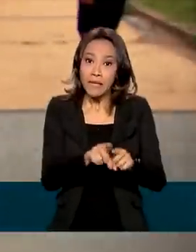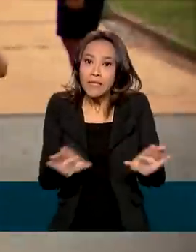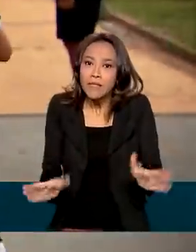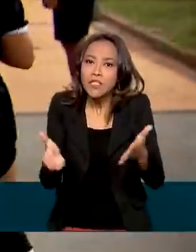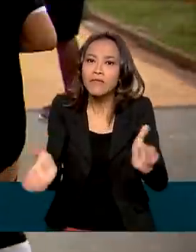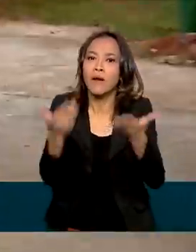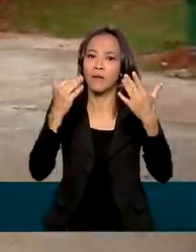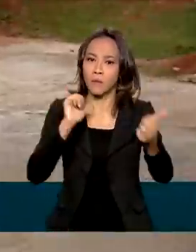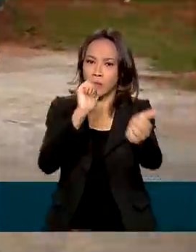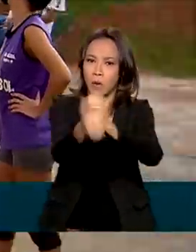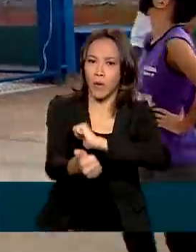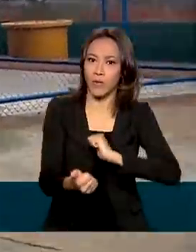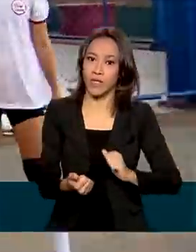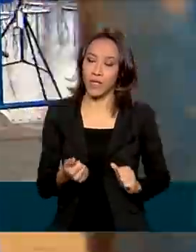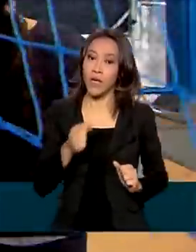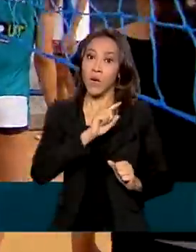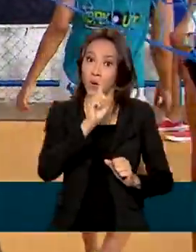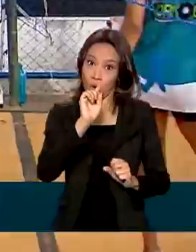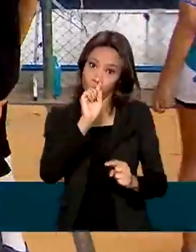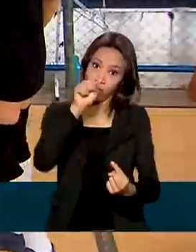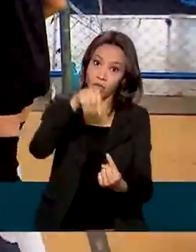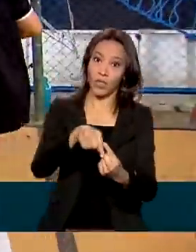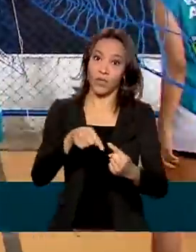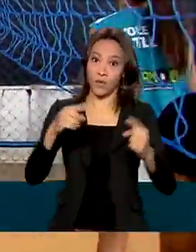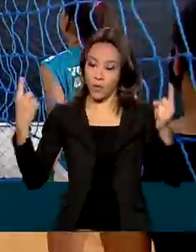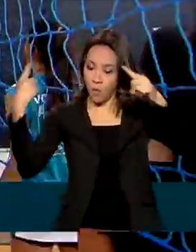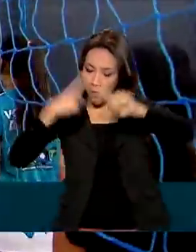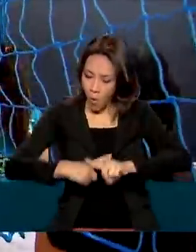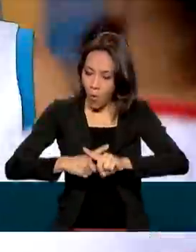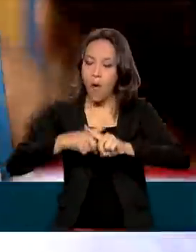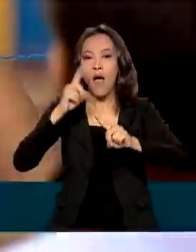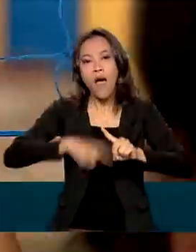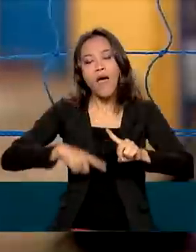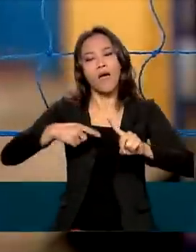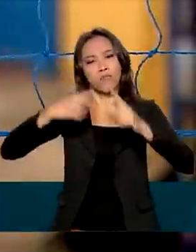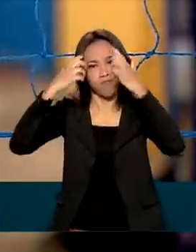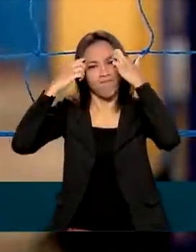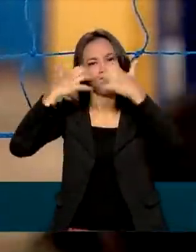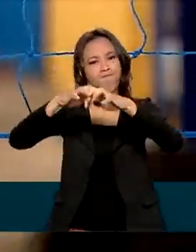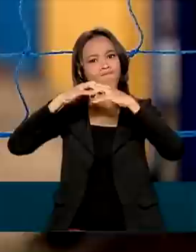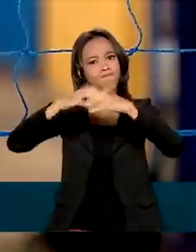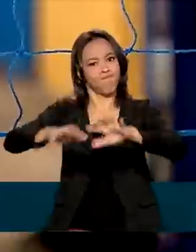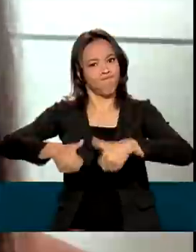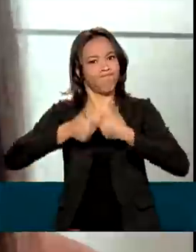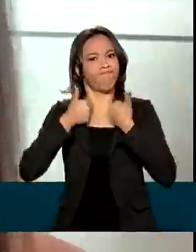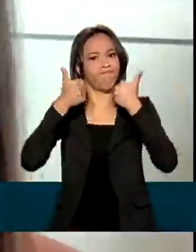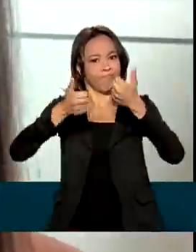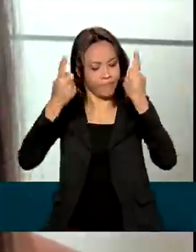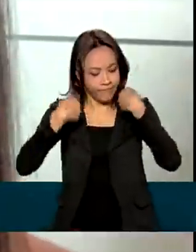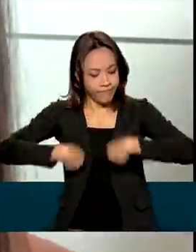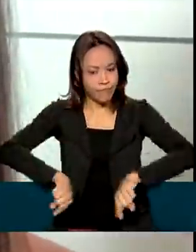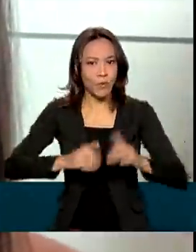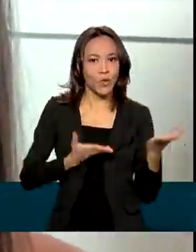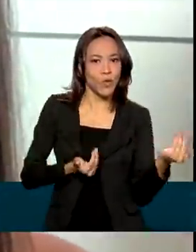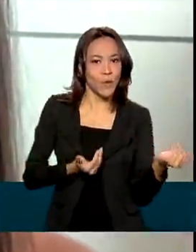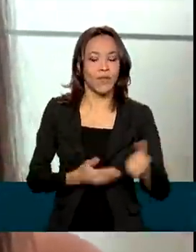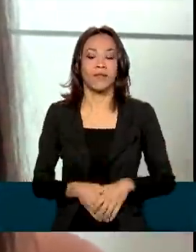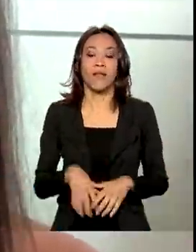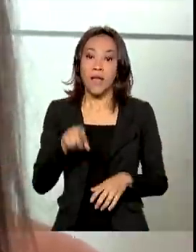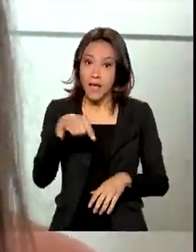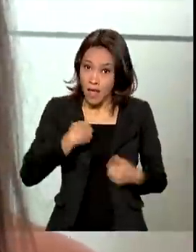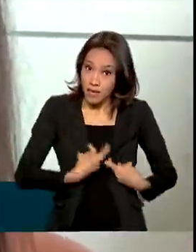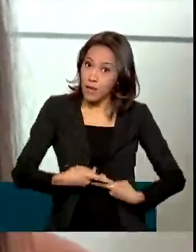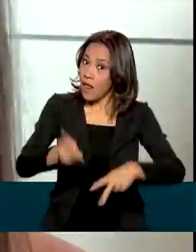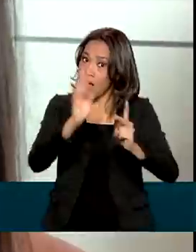prática esportiva, a ideia dos JEBS é trabalhar a formação integral dos jovens. Eles levam para a vida inteira.